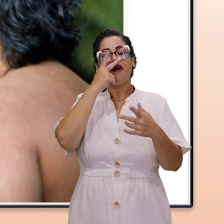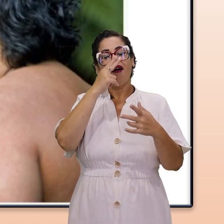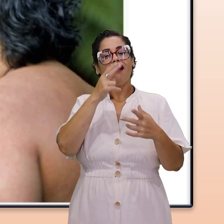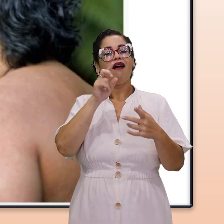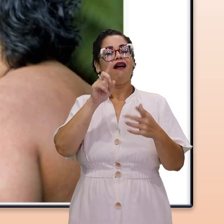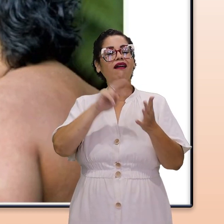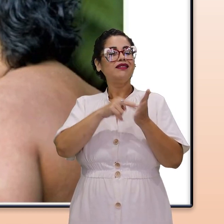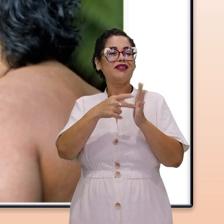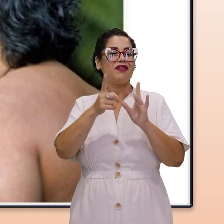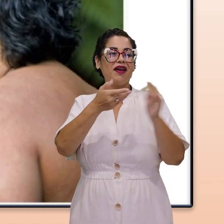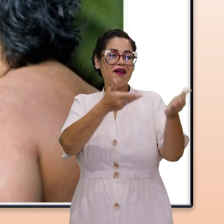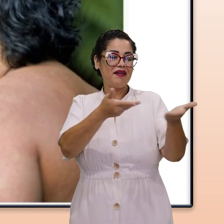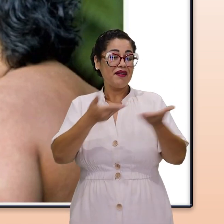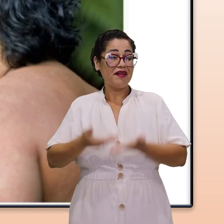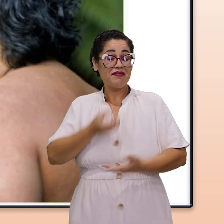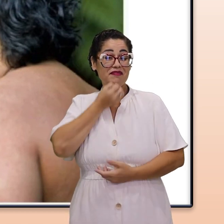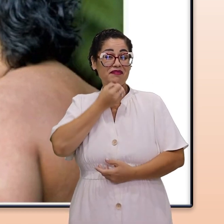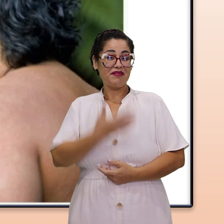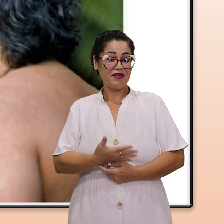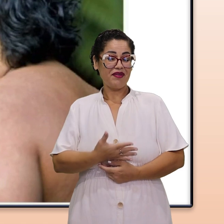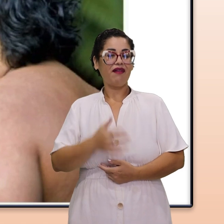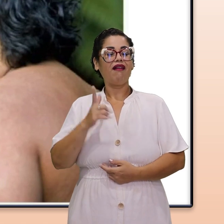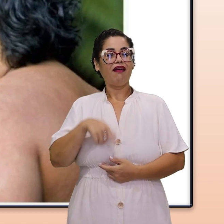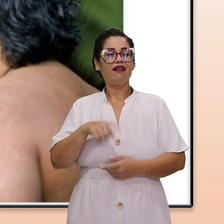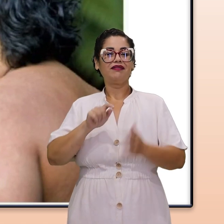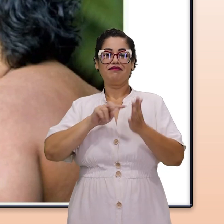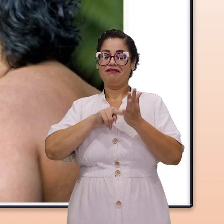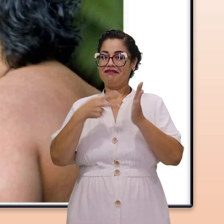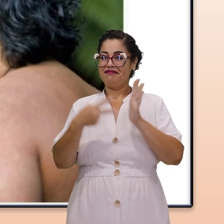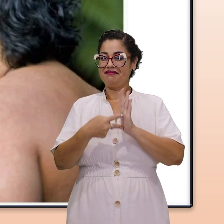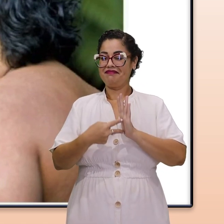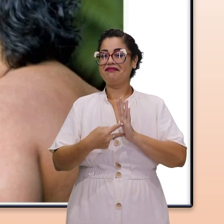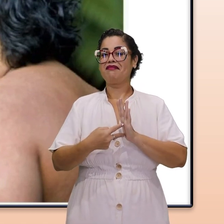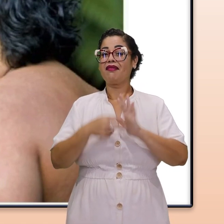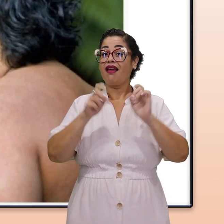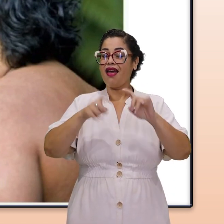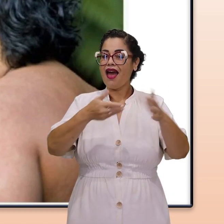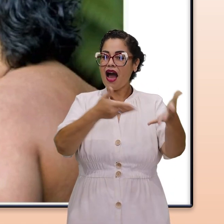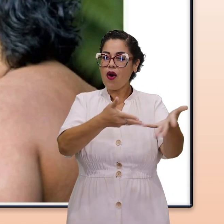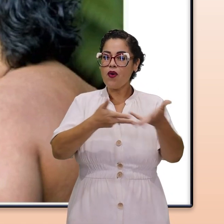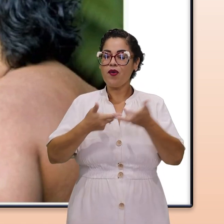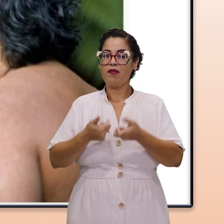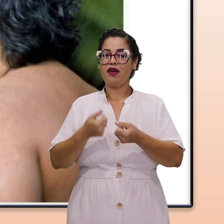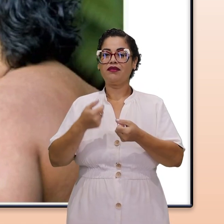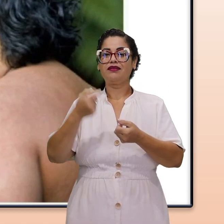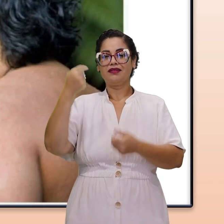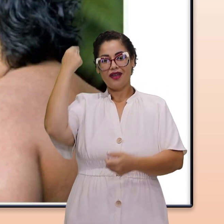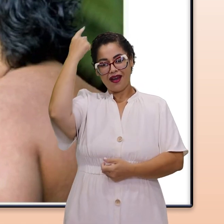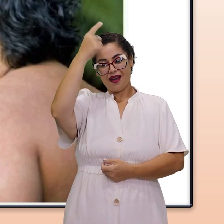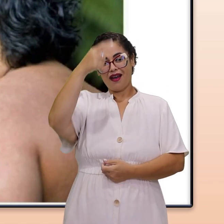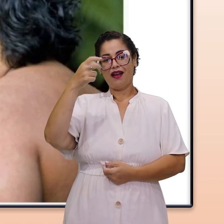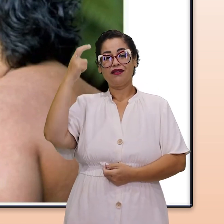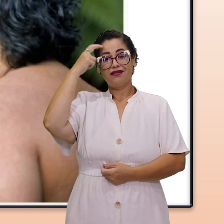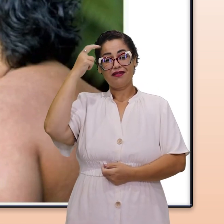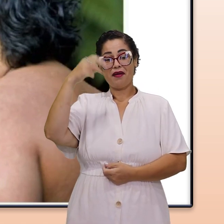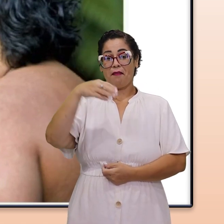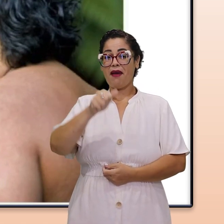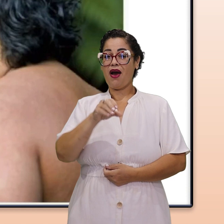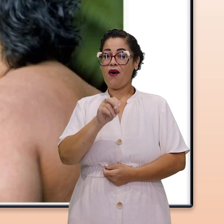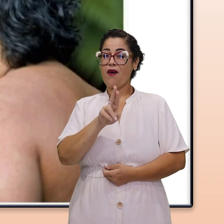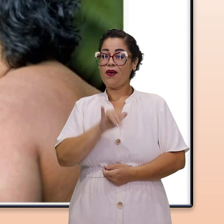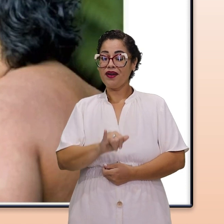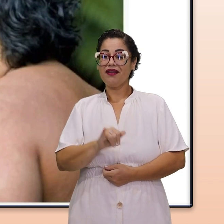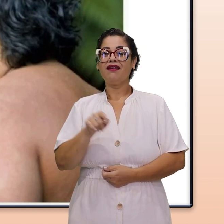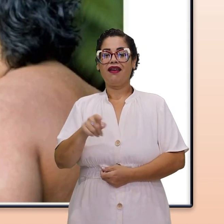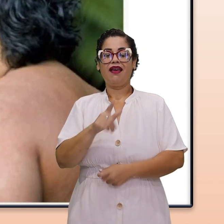boas-vindas. Mas a verdade é que é um símbolo de um sagrado acolhimento de um visitante na cultura Maori.